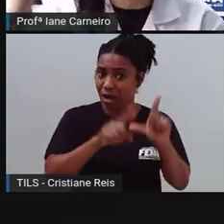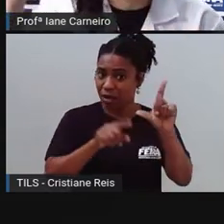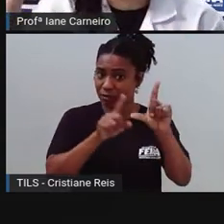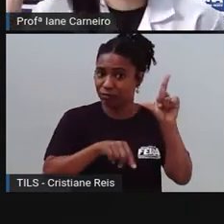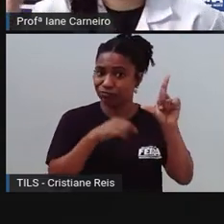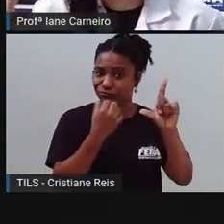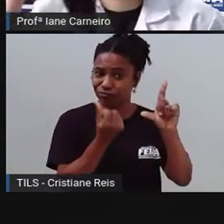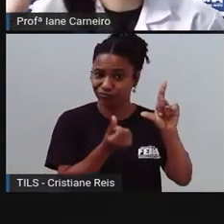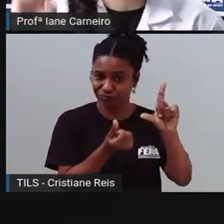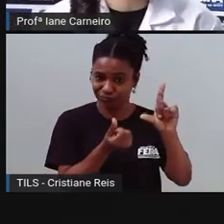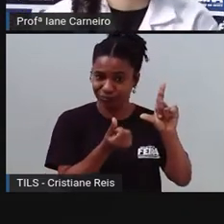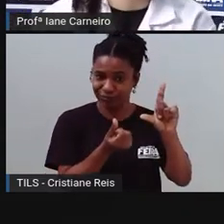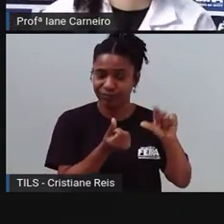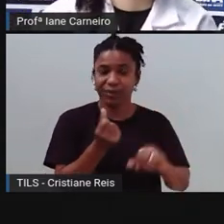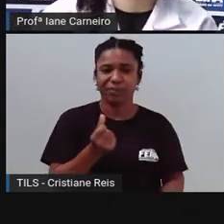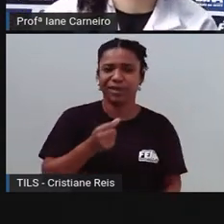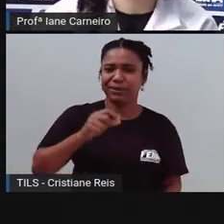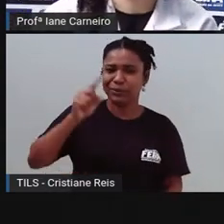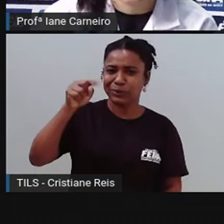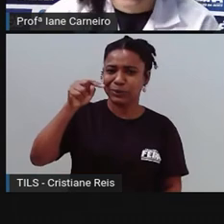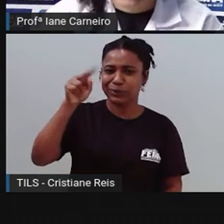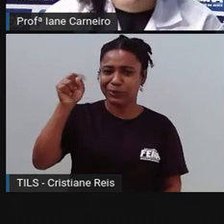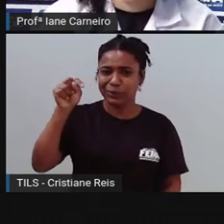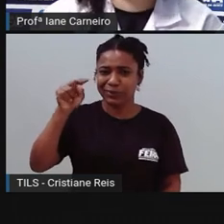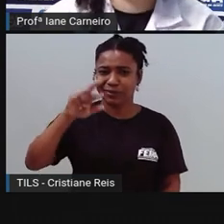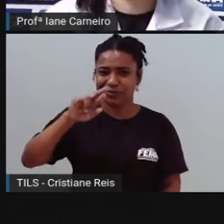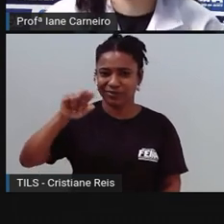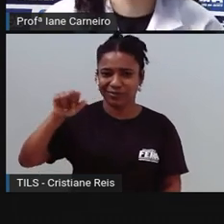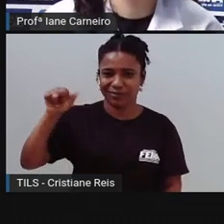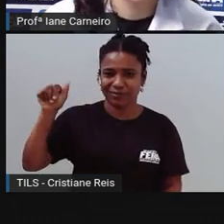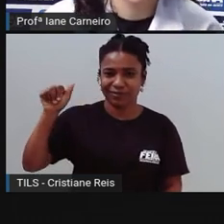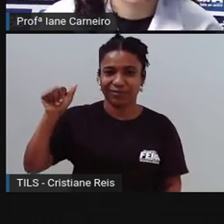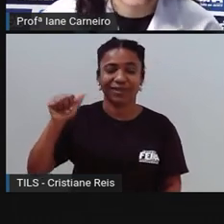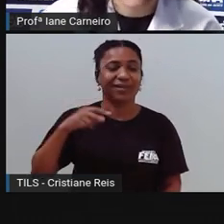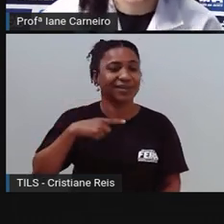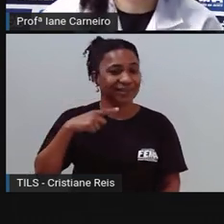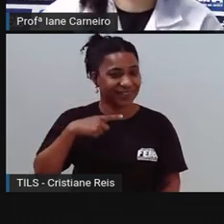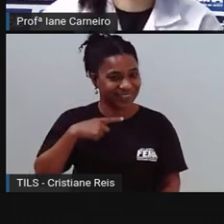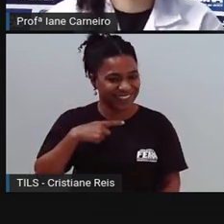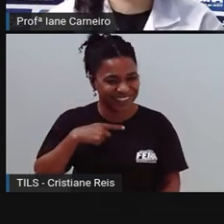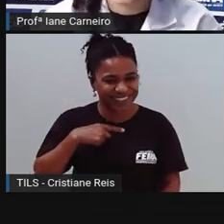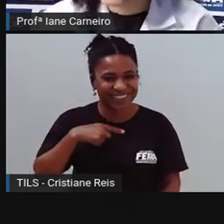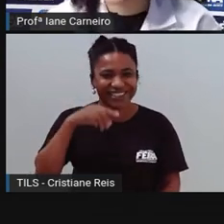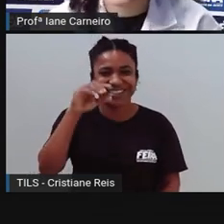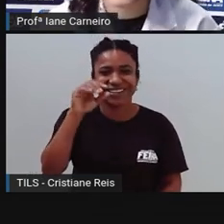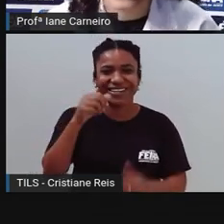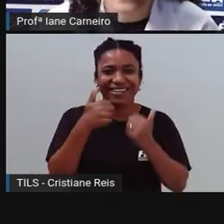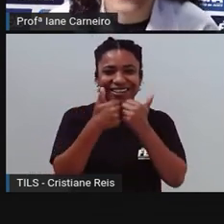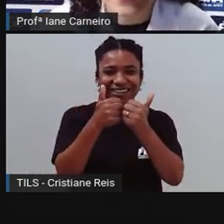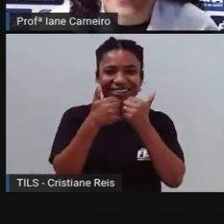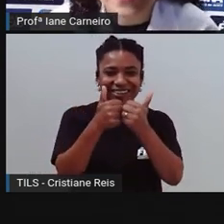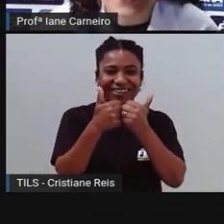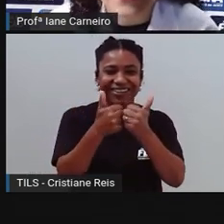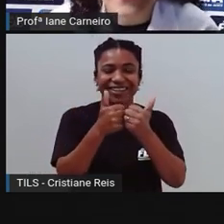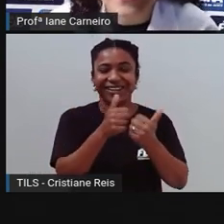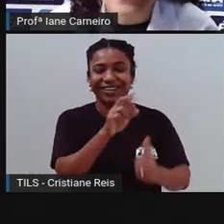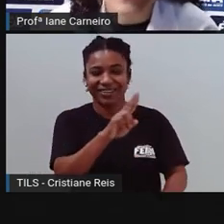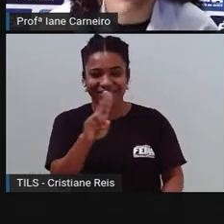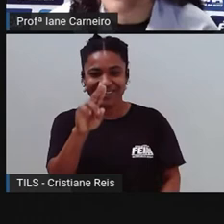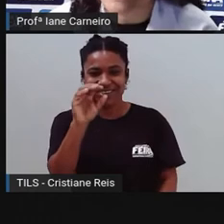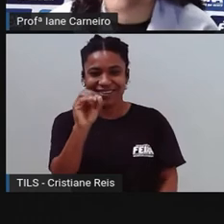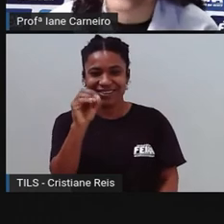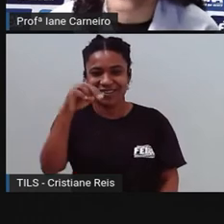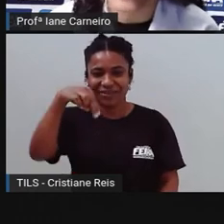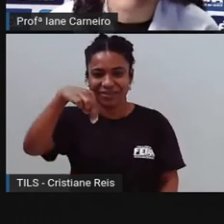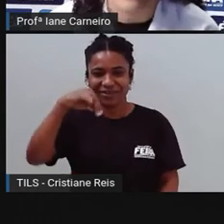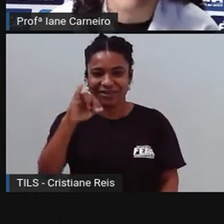trinta, mais de trinta acentos. É o ônibus. Lembram que a Pró falou com vocês que o acento é esse sinalzinho que tem em cima